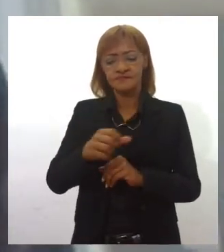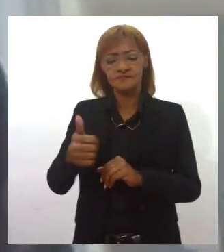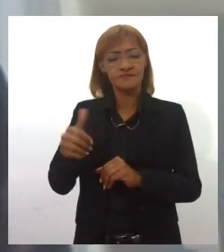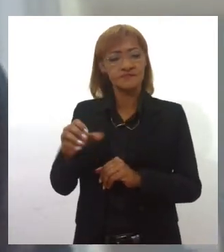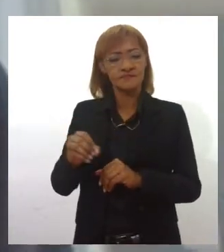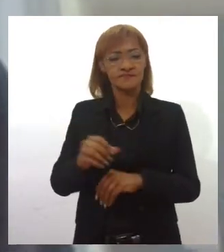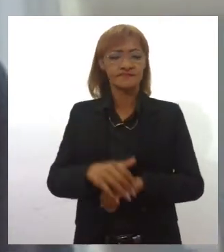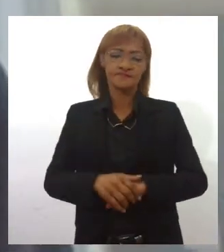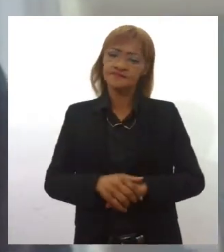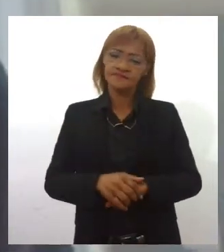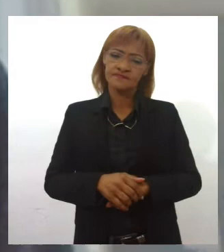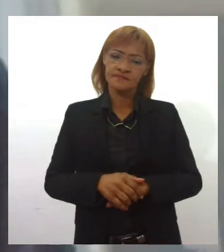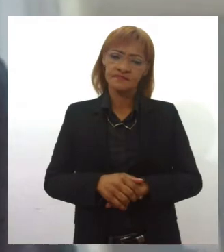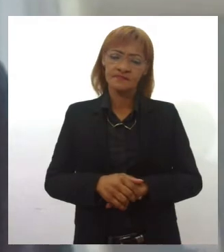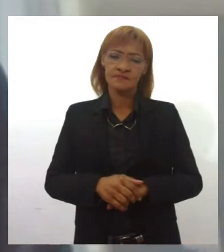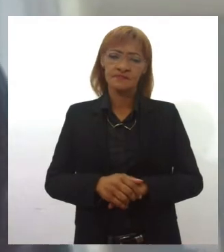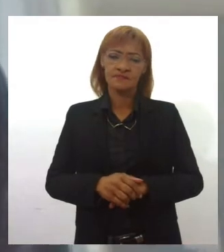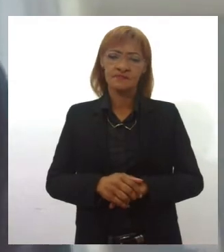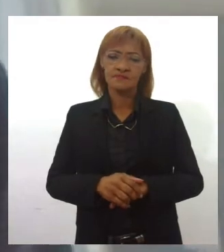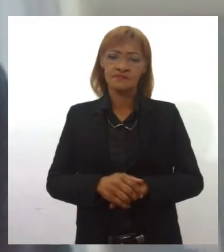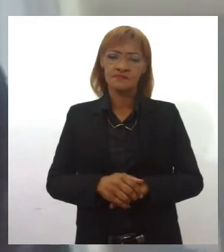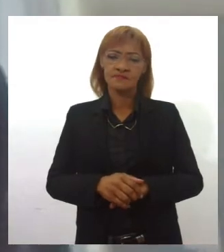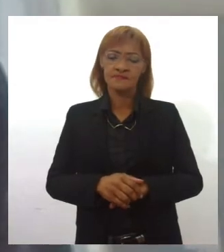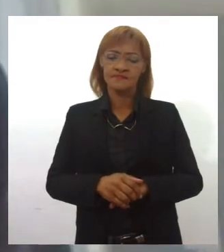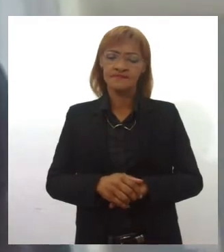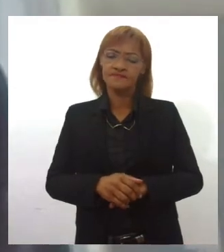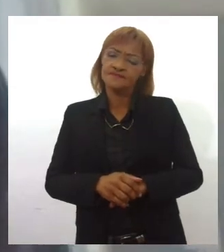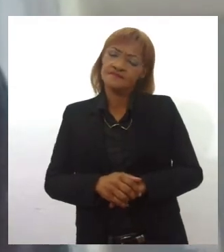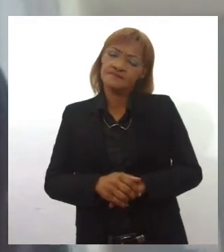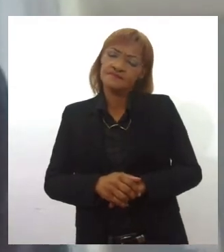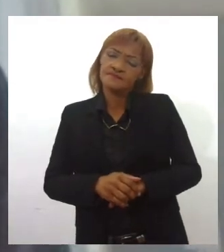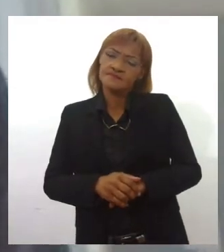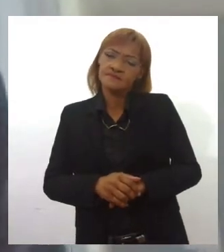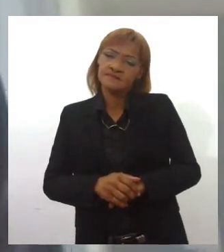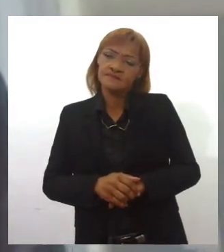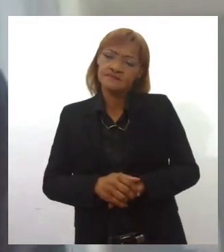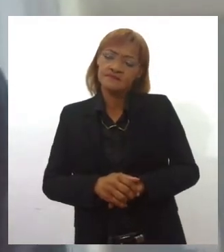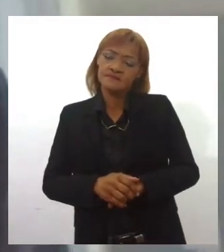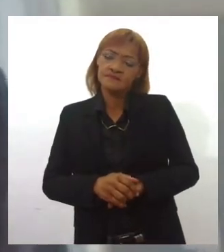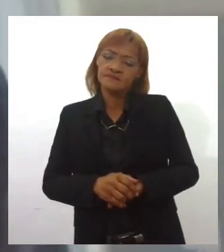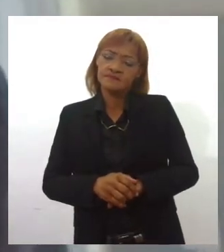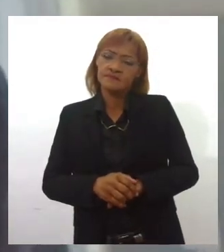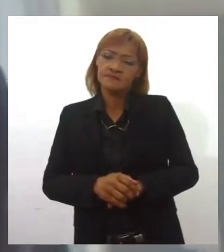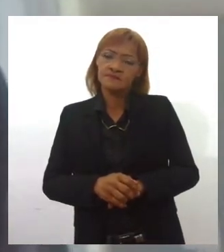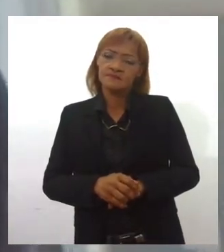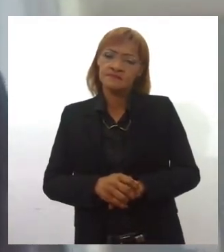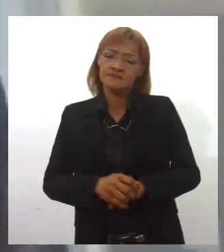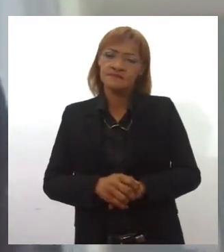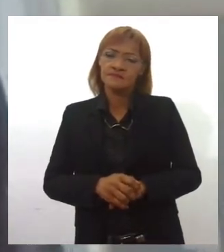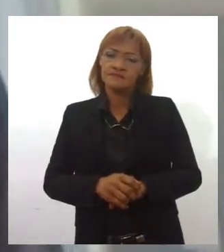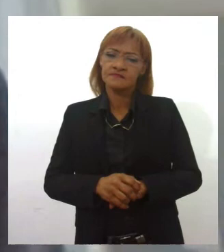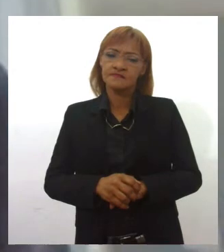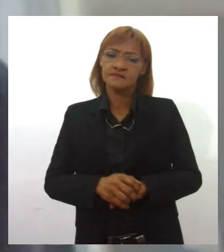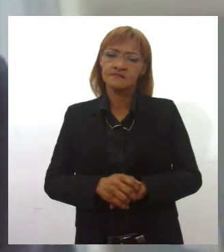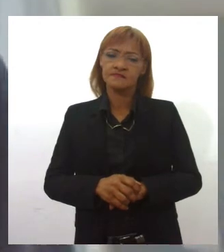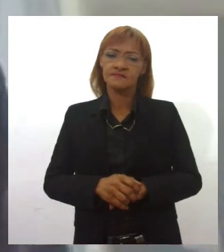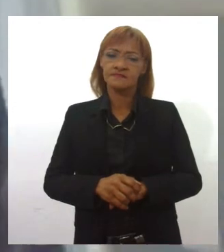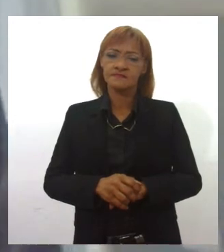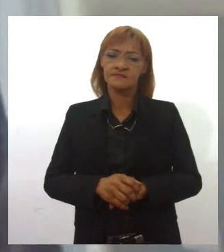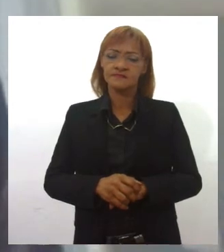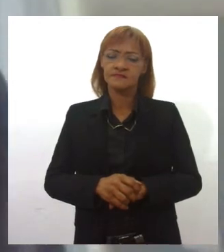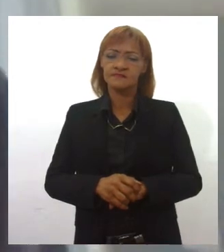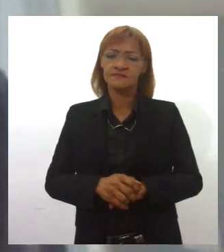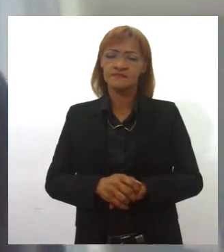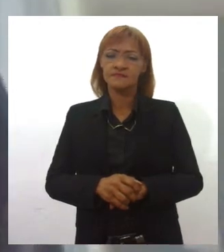realizou três conferências já. A cada quatro anos, nos cabe, pelo nosso regimento, fazermos as conferências.